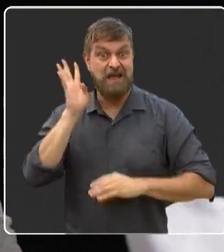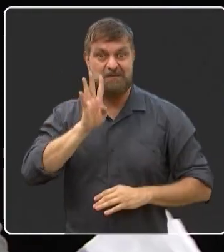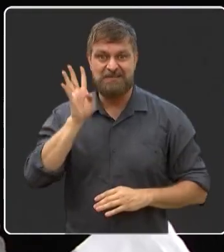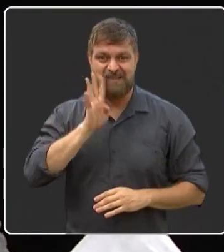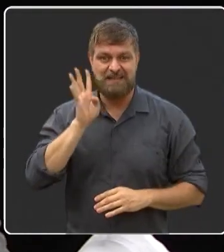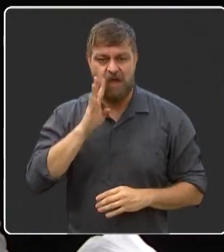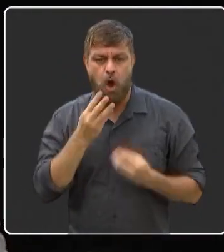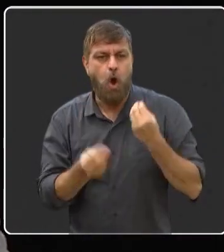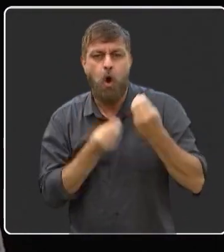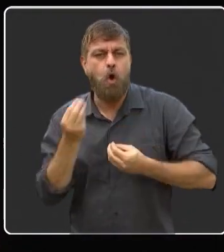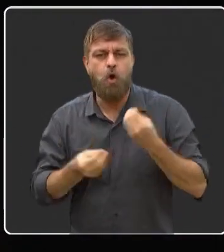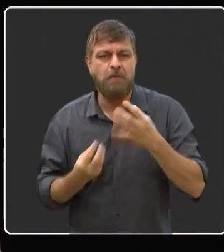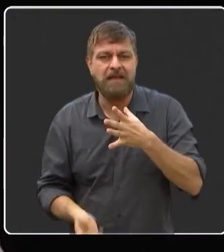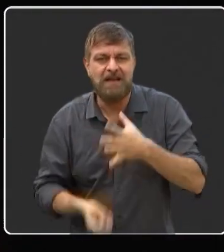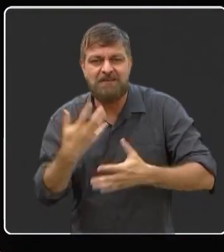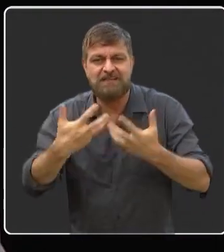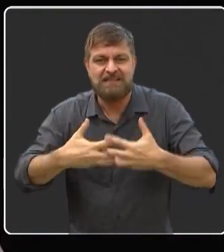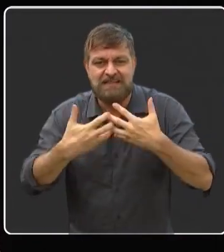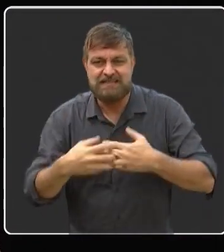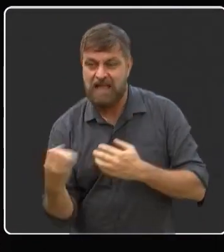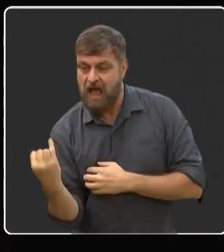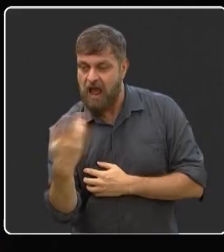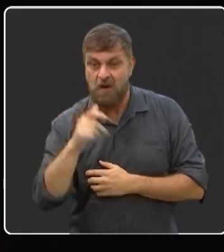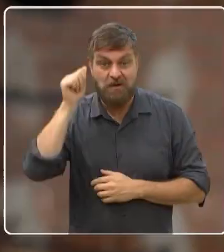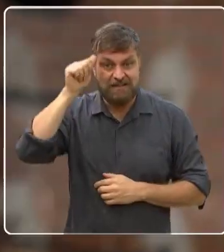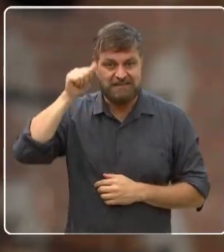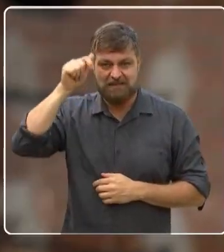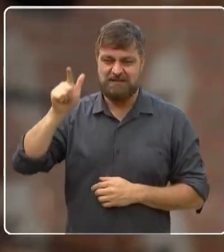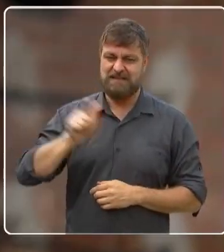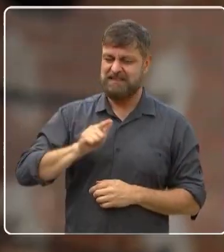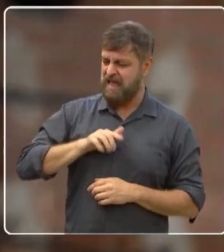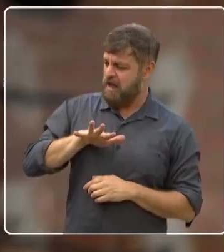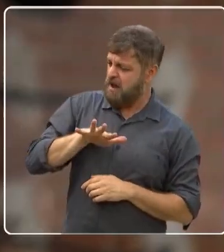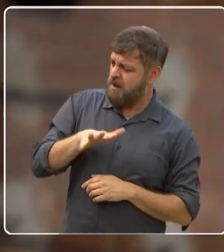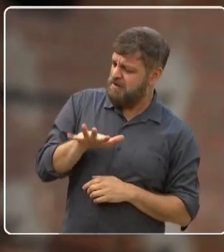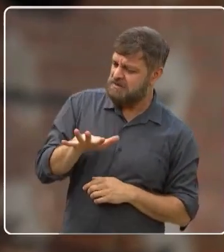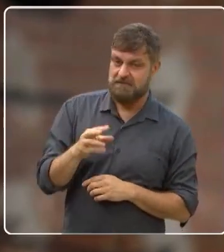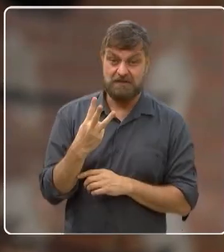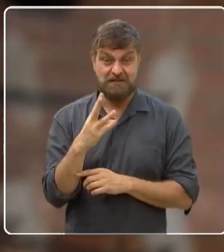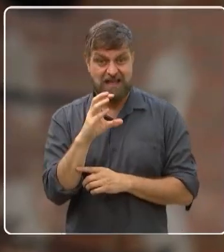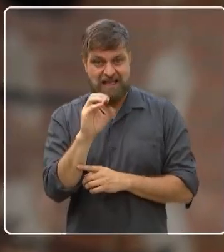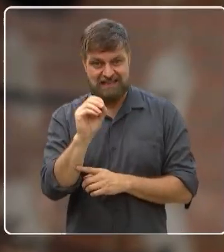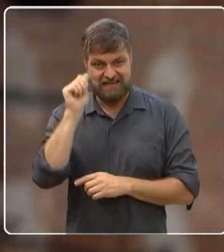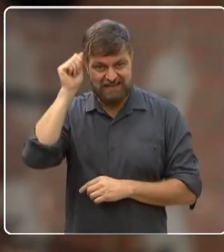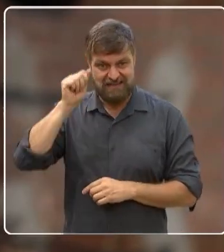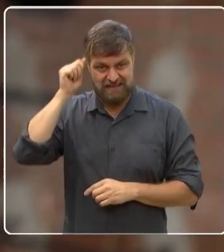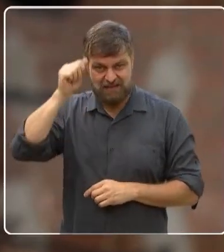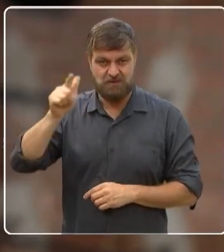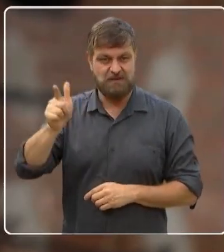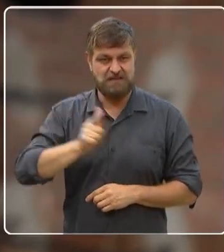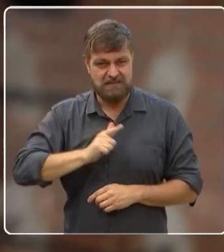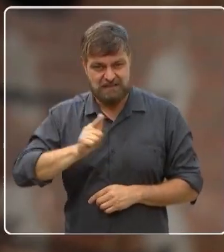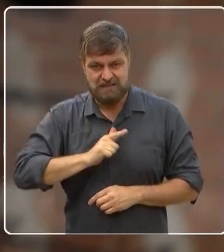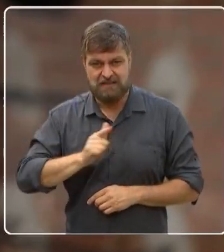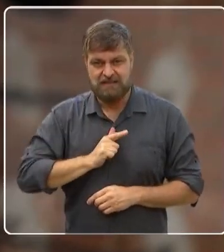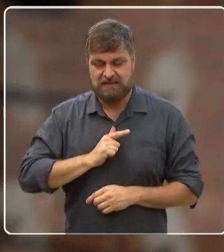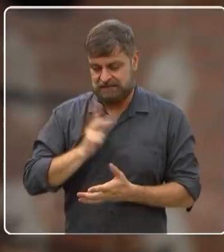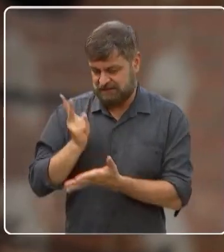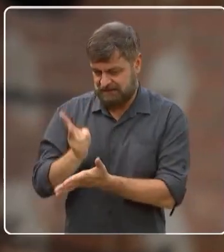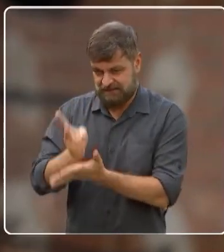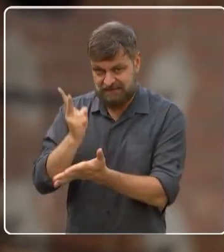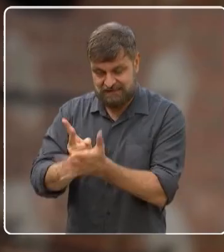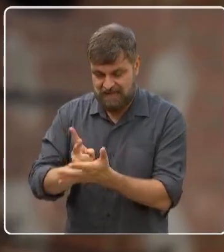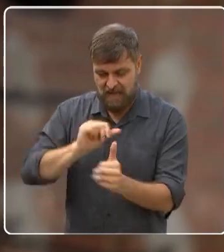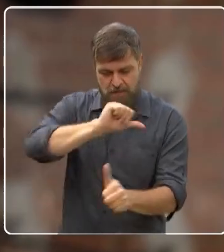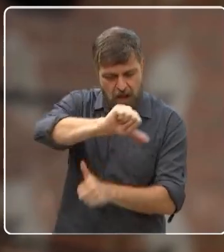E como que funciona? São quantos atores mais ou menos, Beth? A gente tem em média 30 atores, né? A gente tem alguns atores fixos,